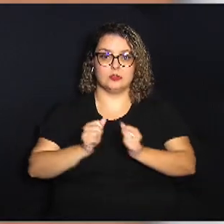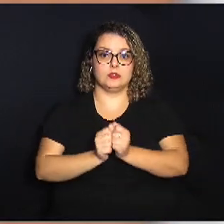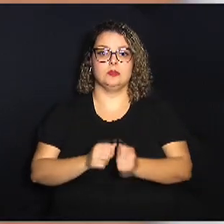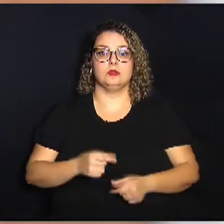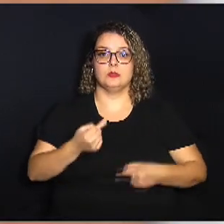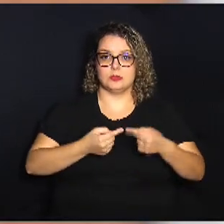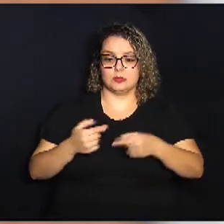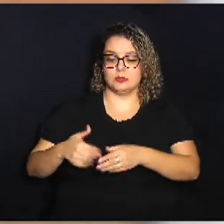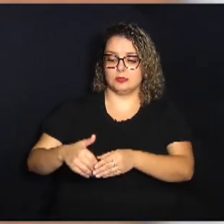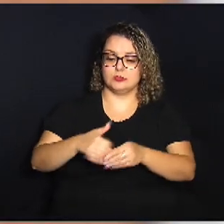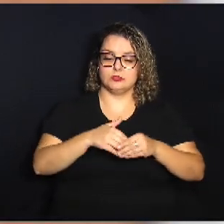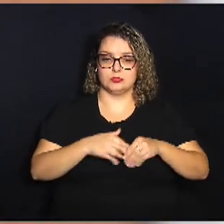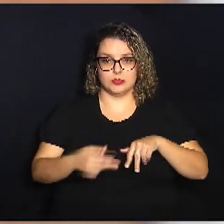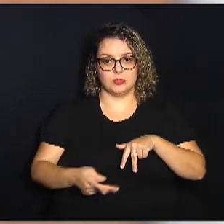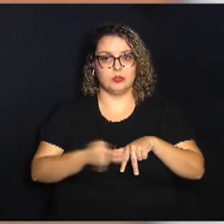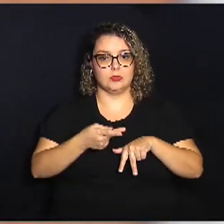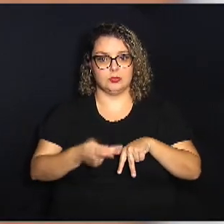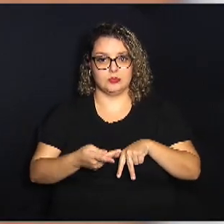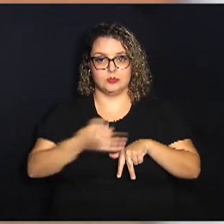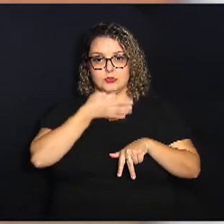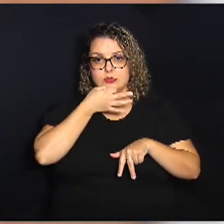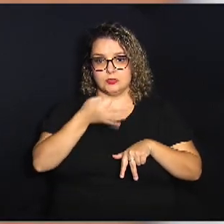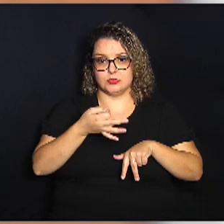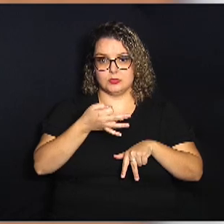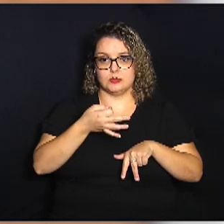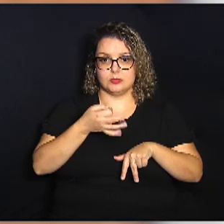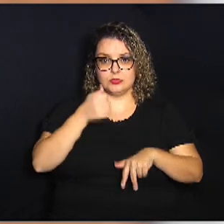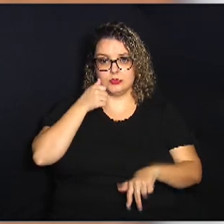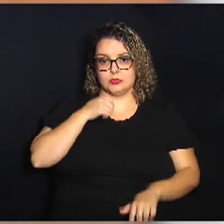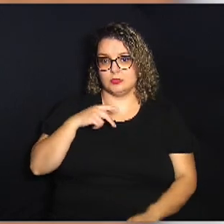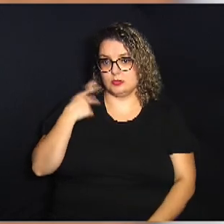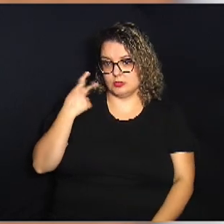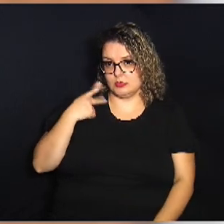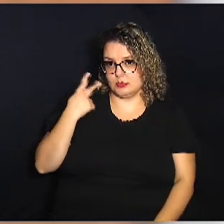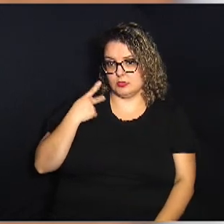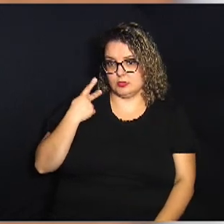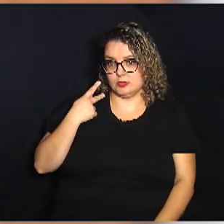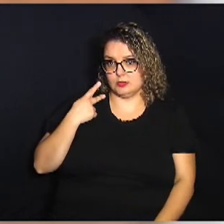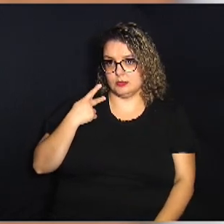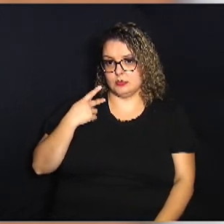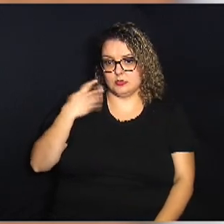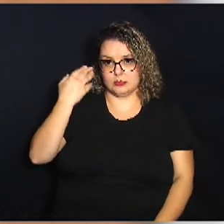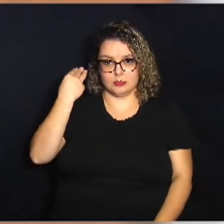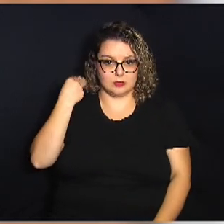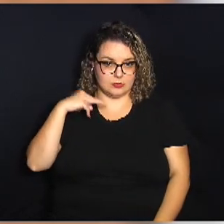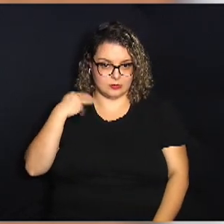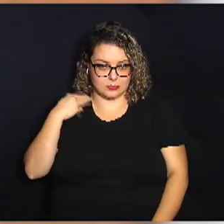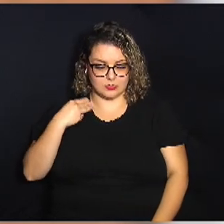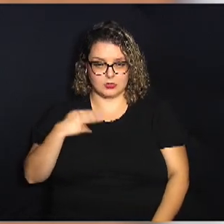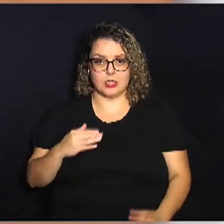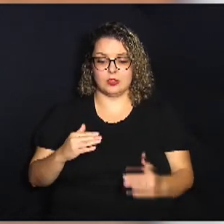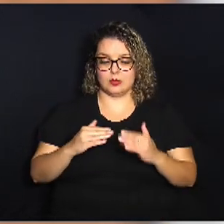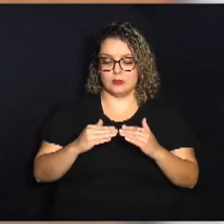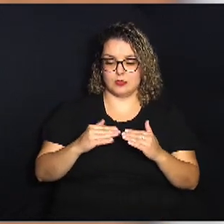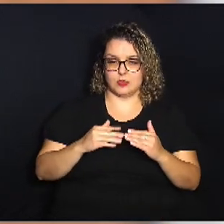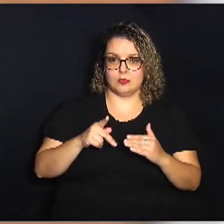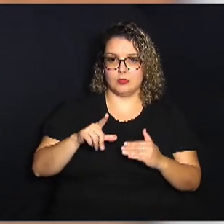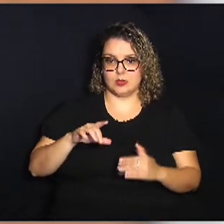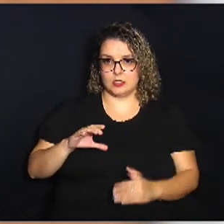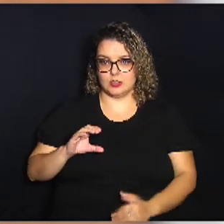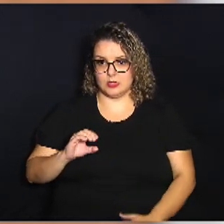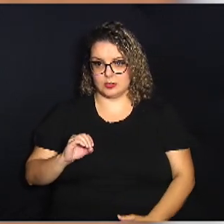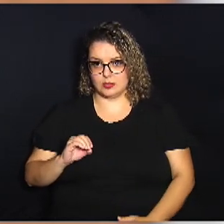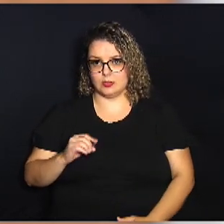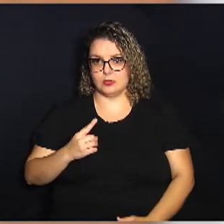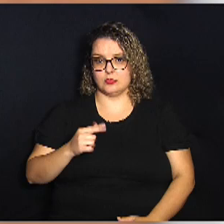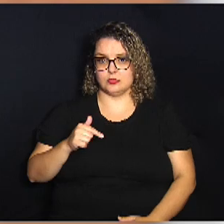discussão em votação do parecer sugerido pela vereadora senhora Mariana Conte favorável ao PLO 174